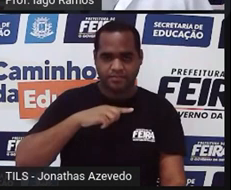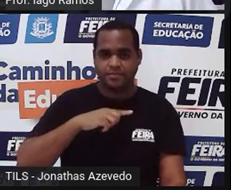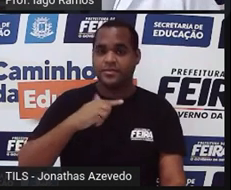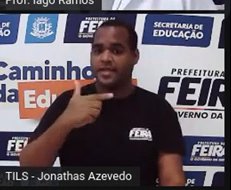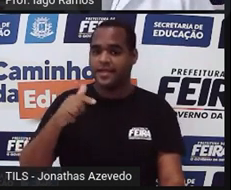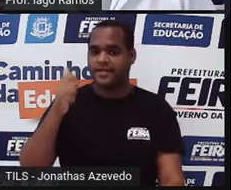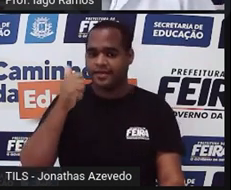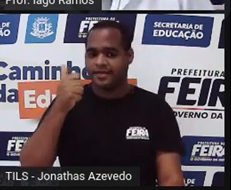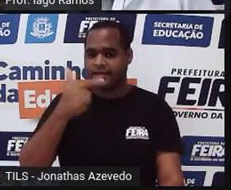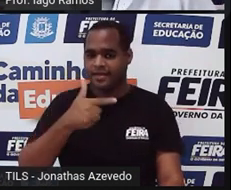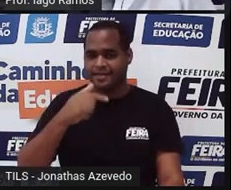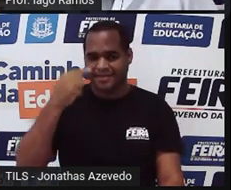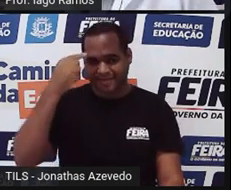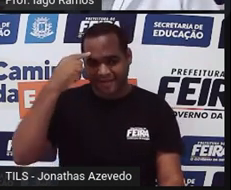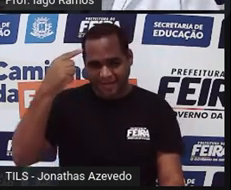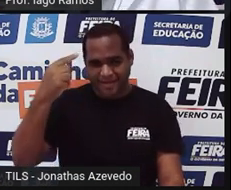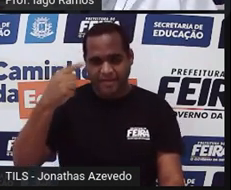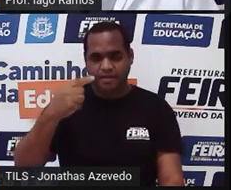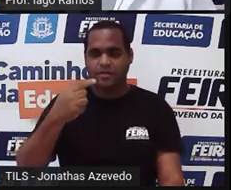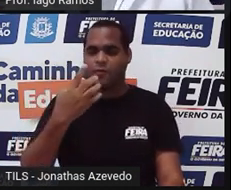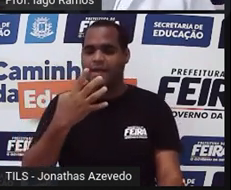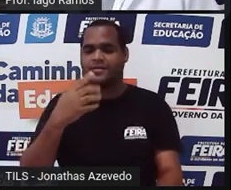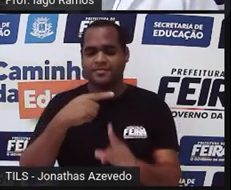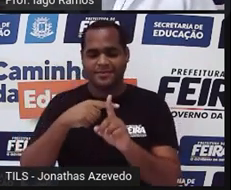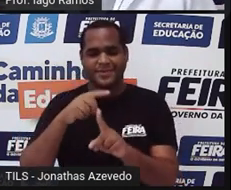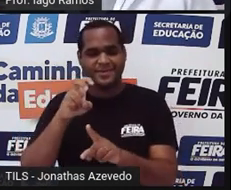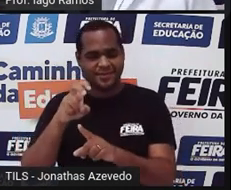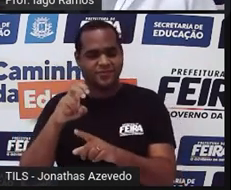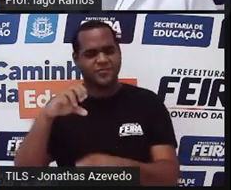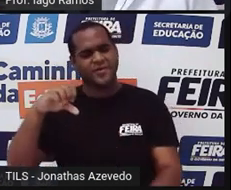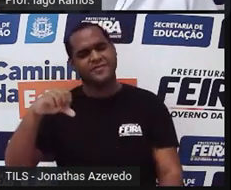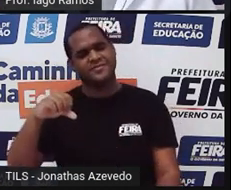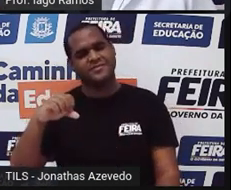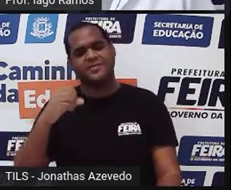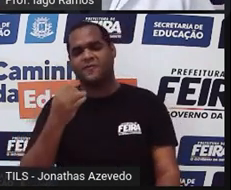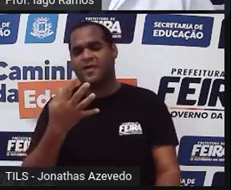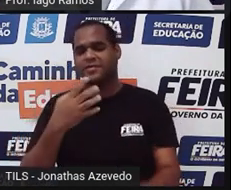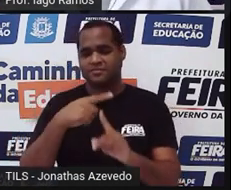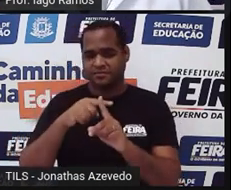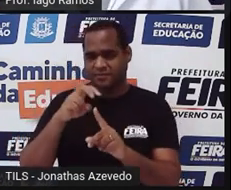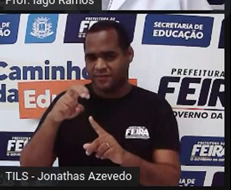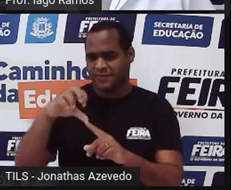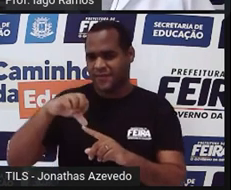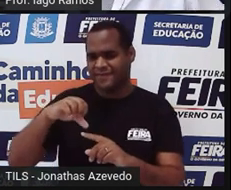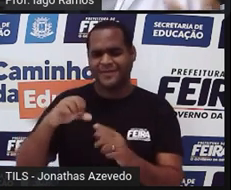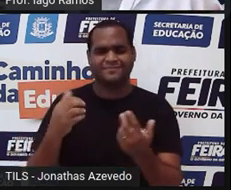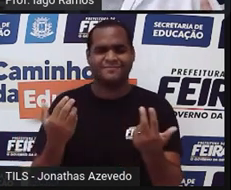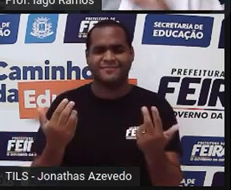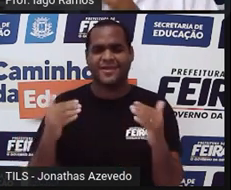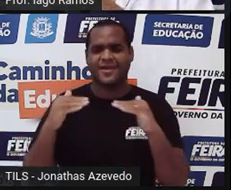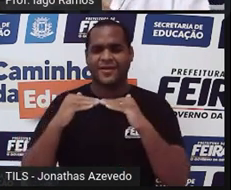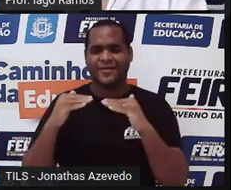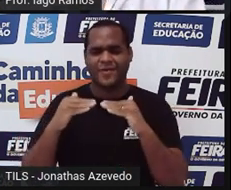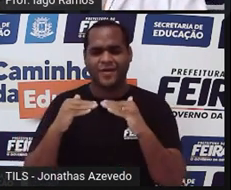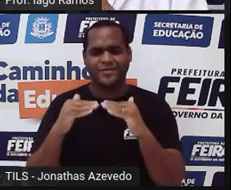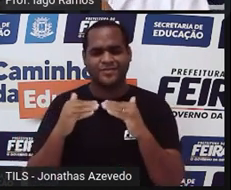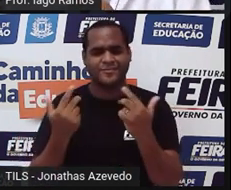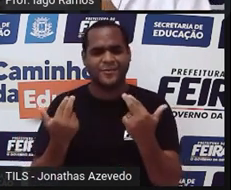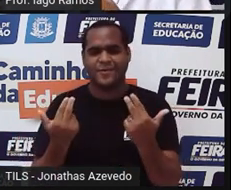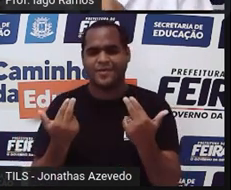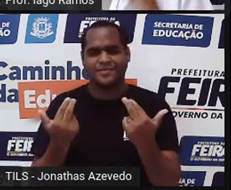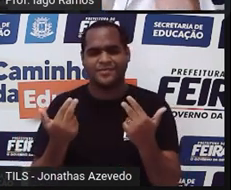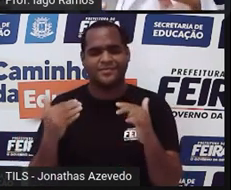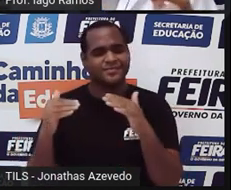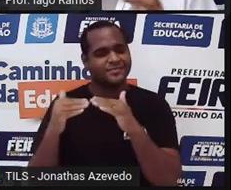do que a soma de 4 mais 5. Só que 4 mais 5 dá 9. 9 não é menor do que ele